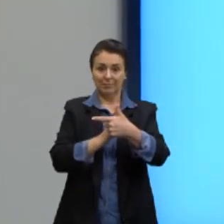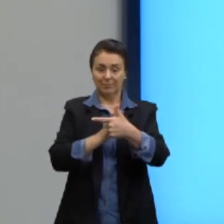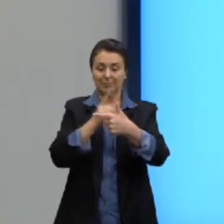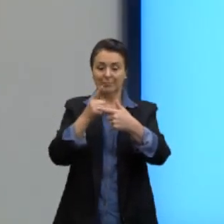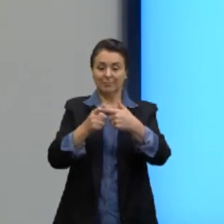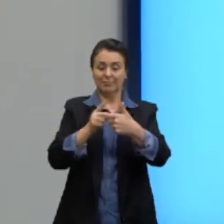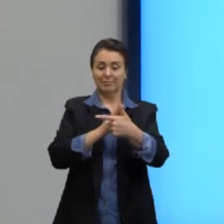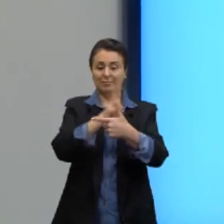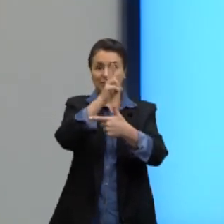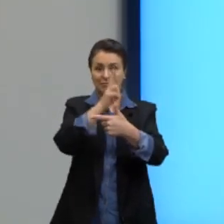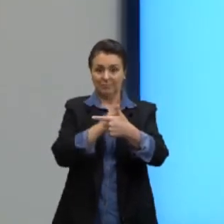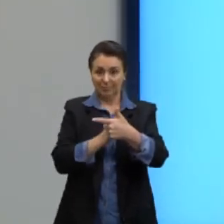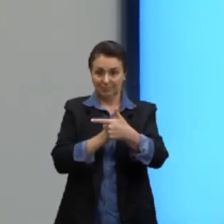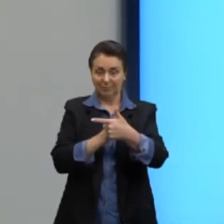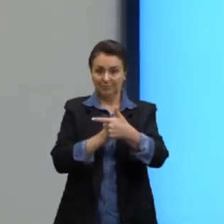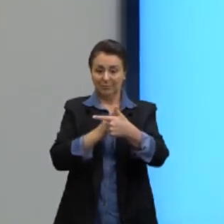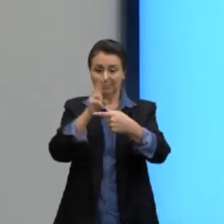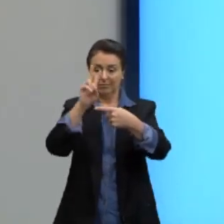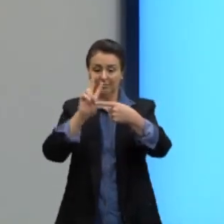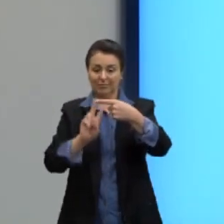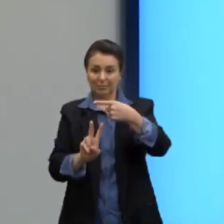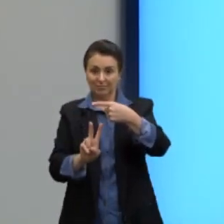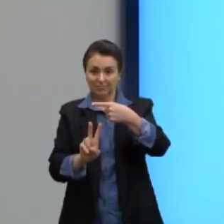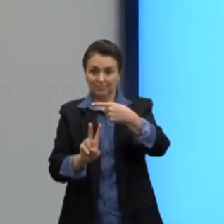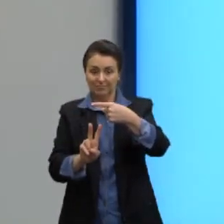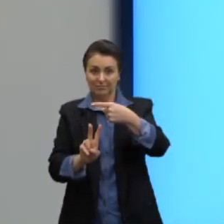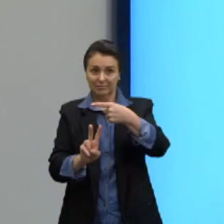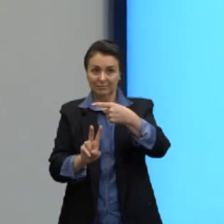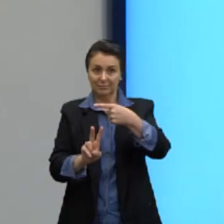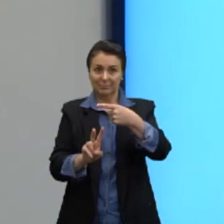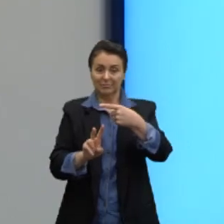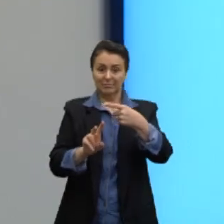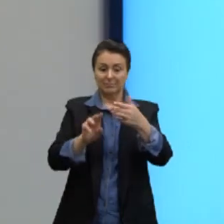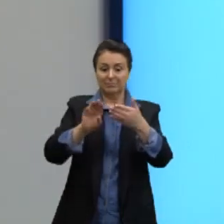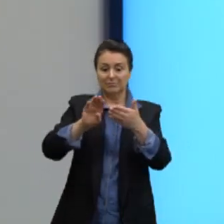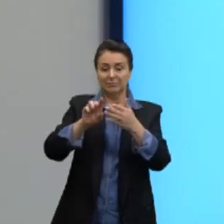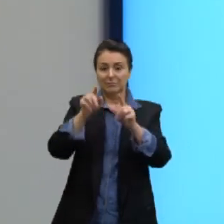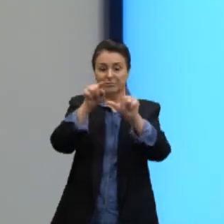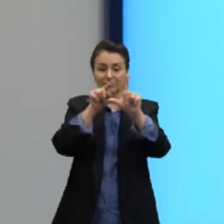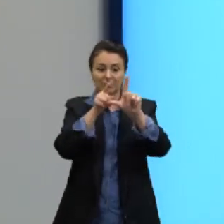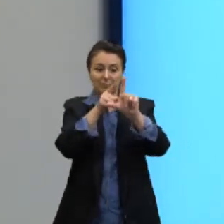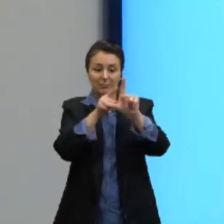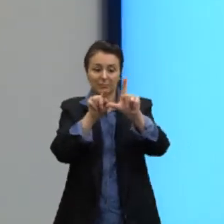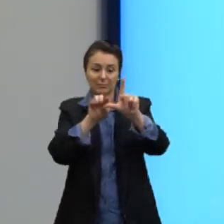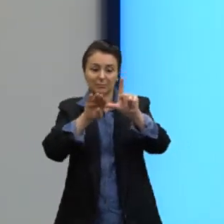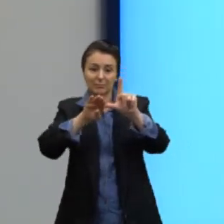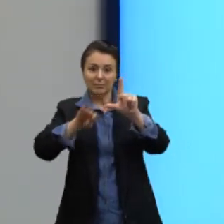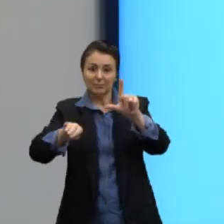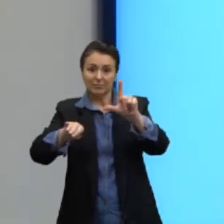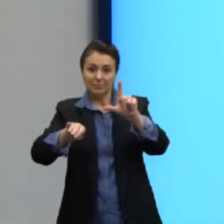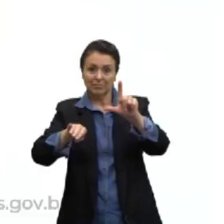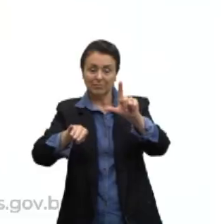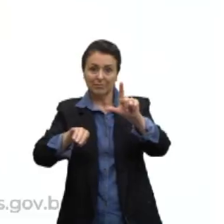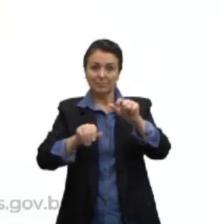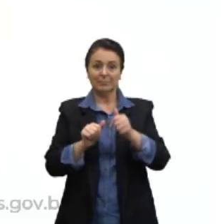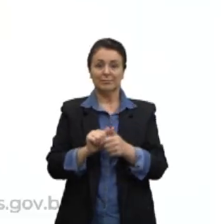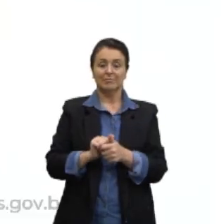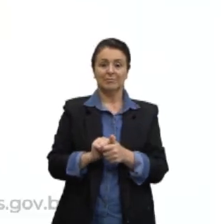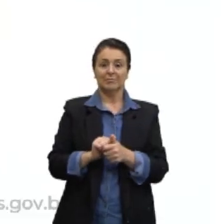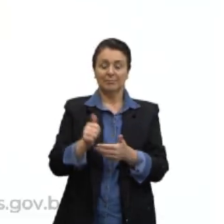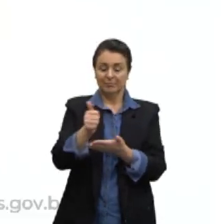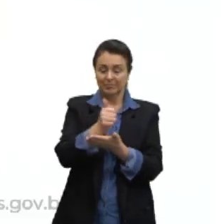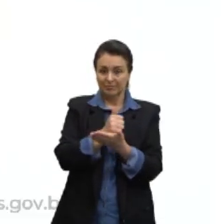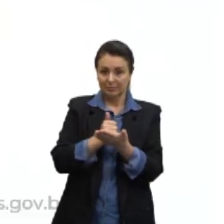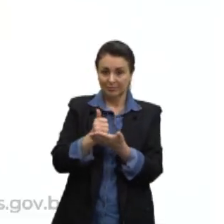e como é que eu sei que ele é triângulo retângulo? Olha, foi retirado aqui do canto do cubo. Então, triângulo retângulo. A